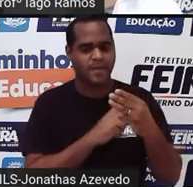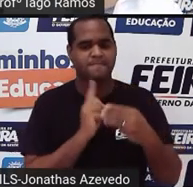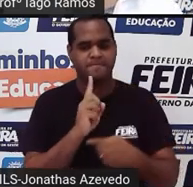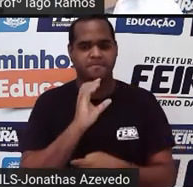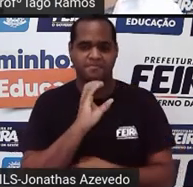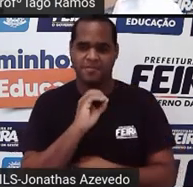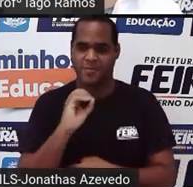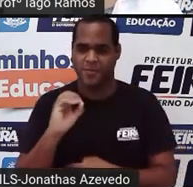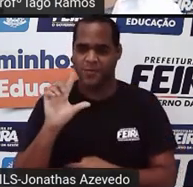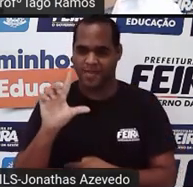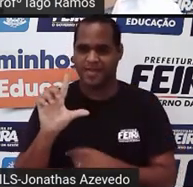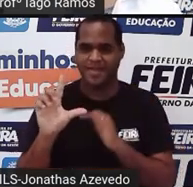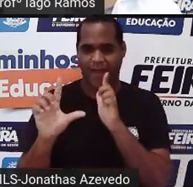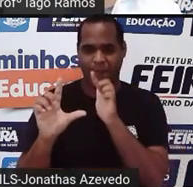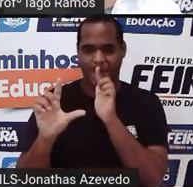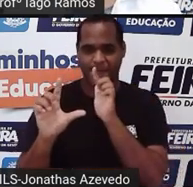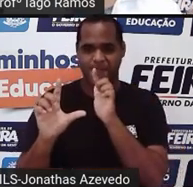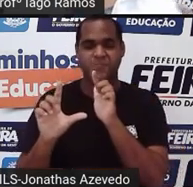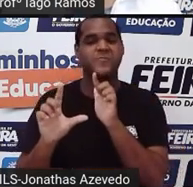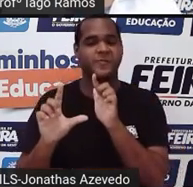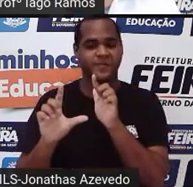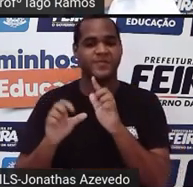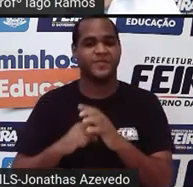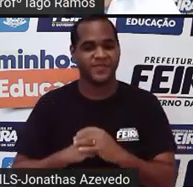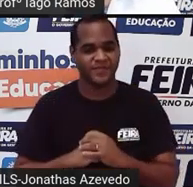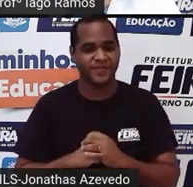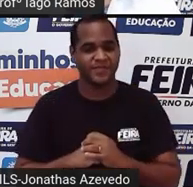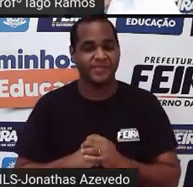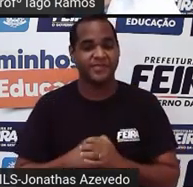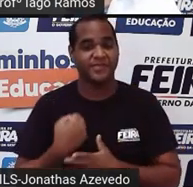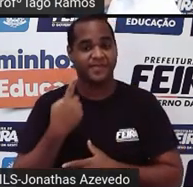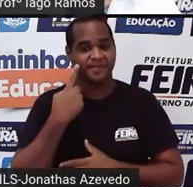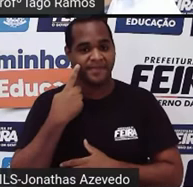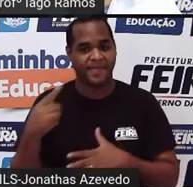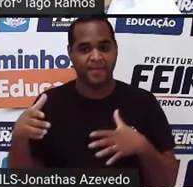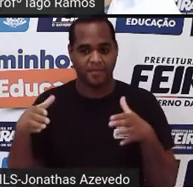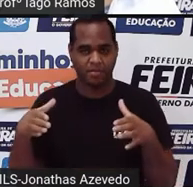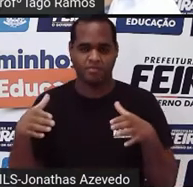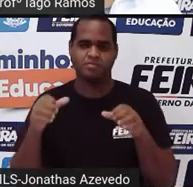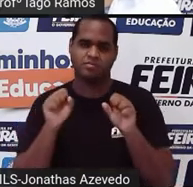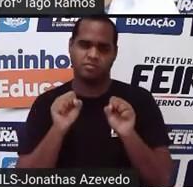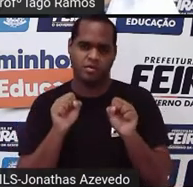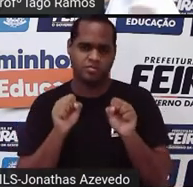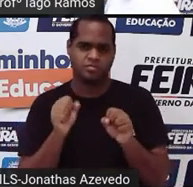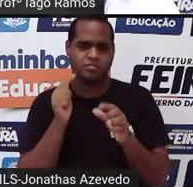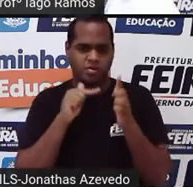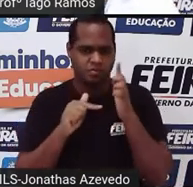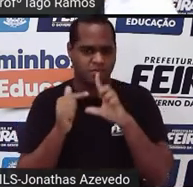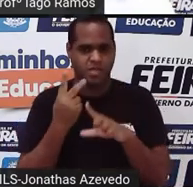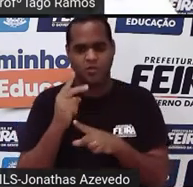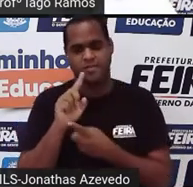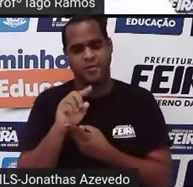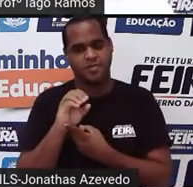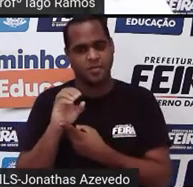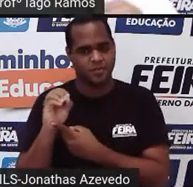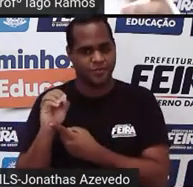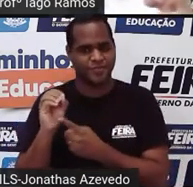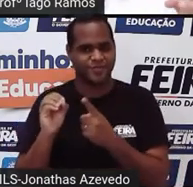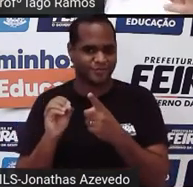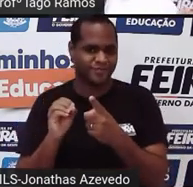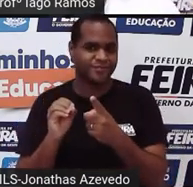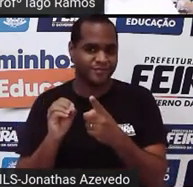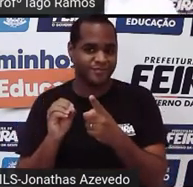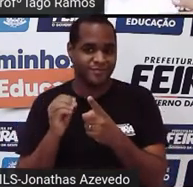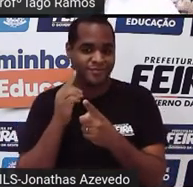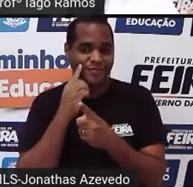recipiente que a gente trouxe aqui, né, a gente está supondo que nele cabem dois mil litros. Então, esses dois